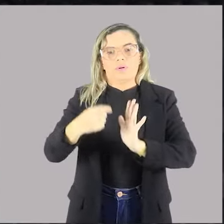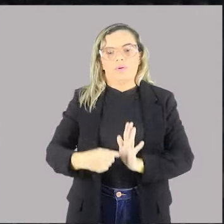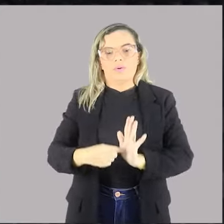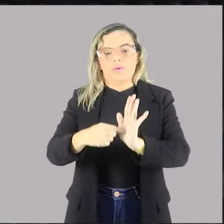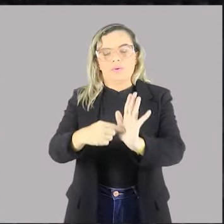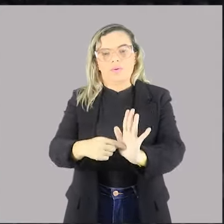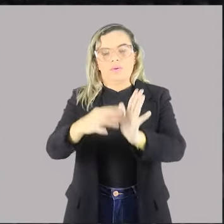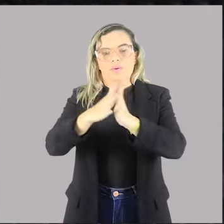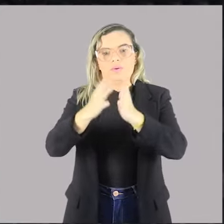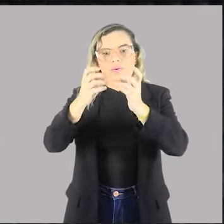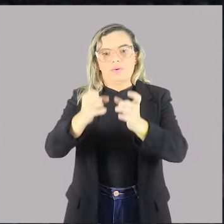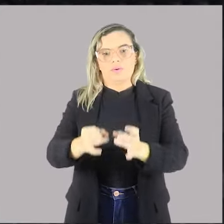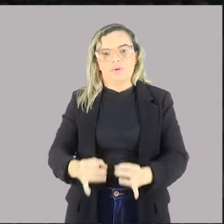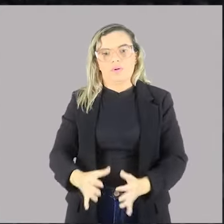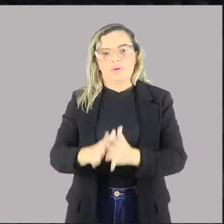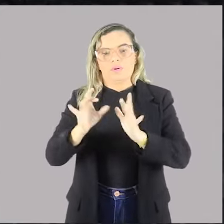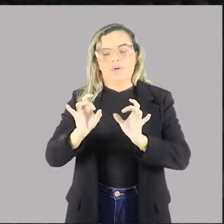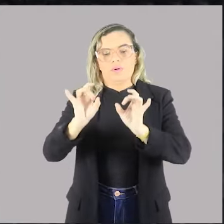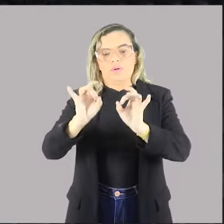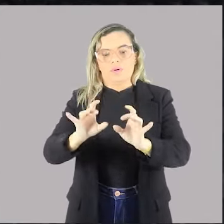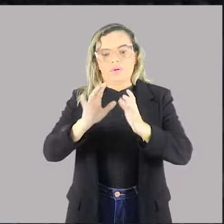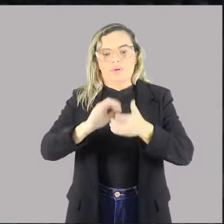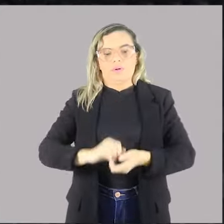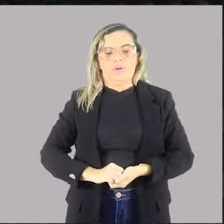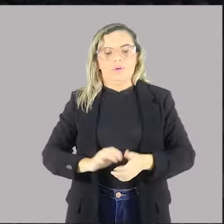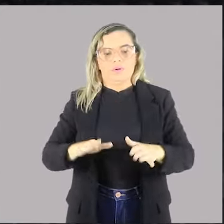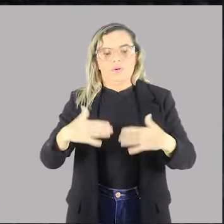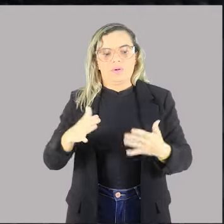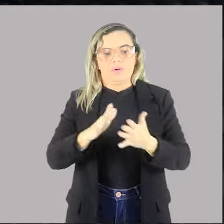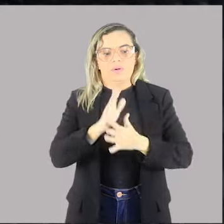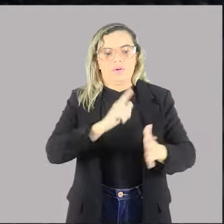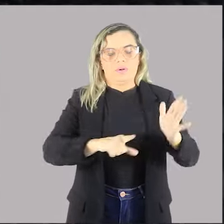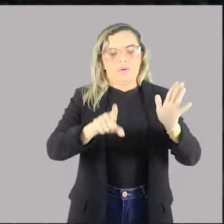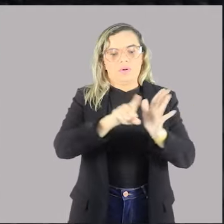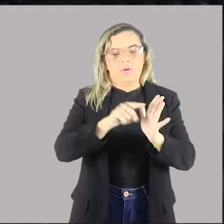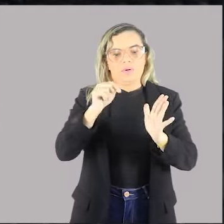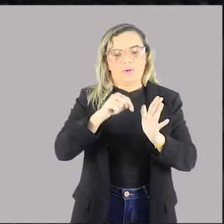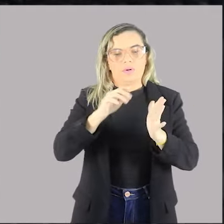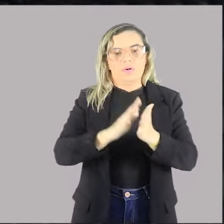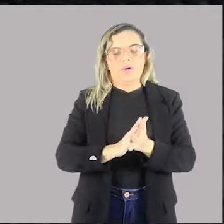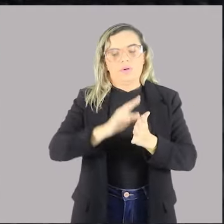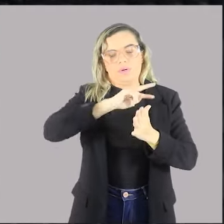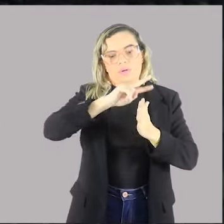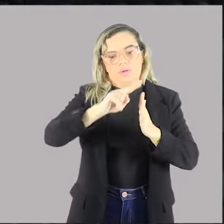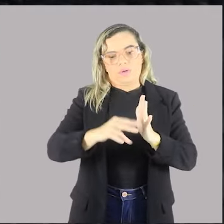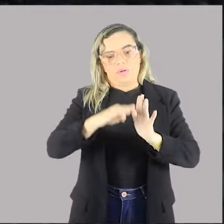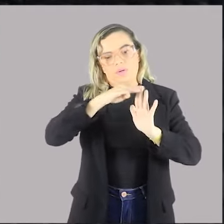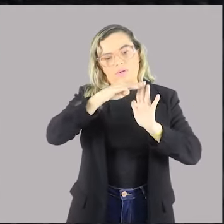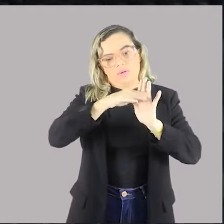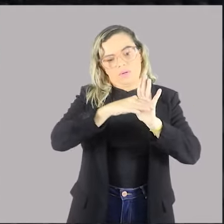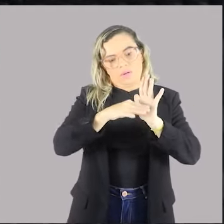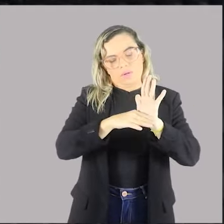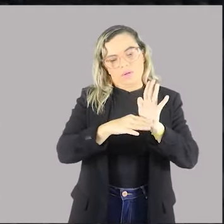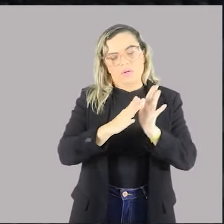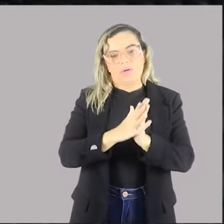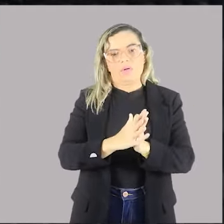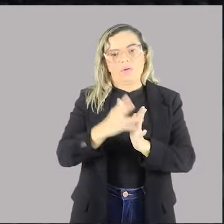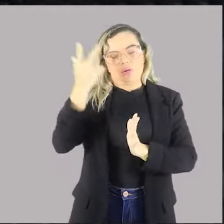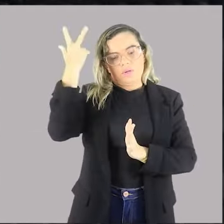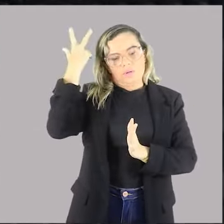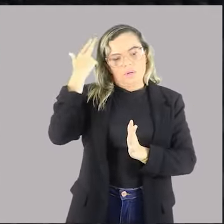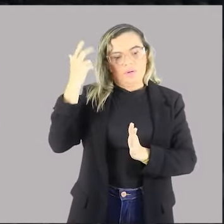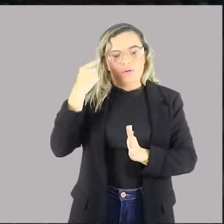justamente essas especificidades. Lei estabelece, portanto, esses parâmetros gerais, esses parâmetros genéricos